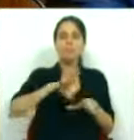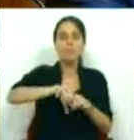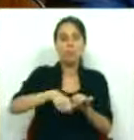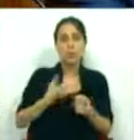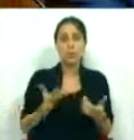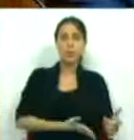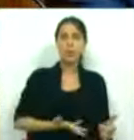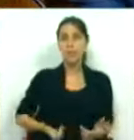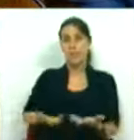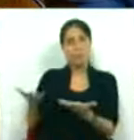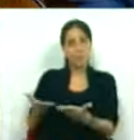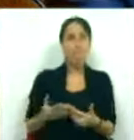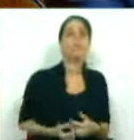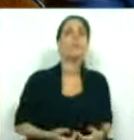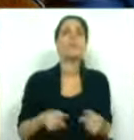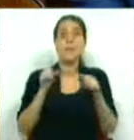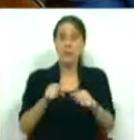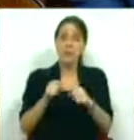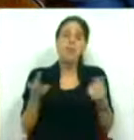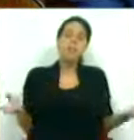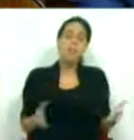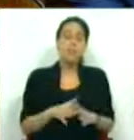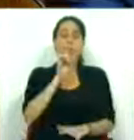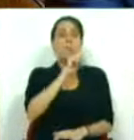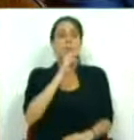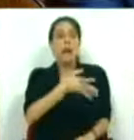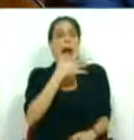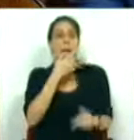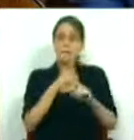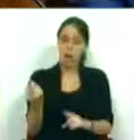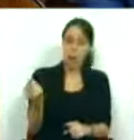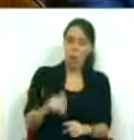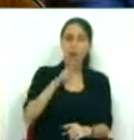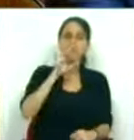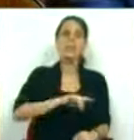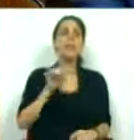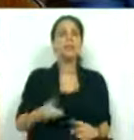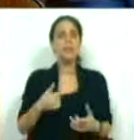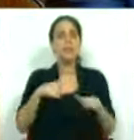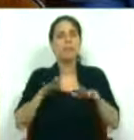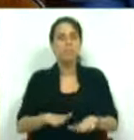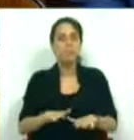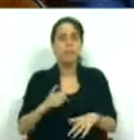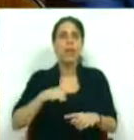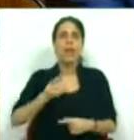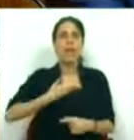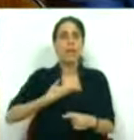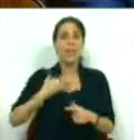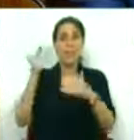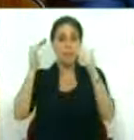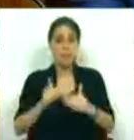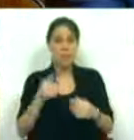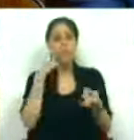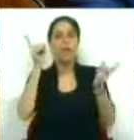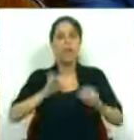flagelo do desemprego. E isso só é possível ocorrer quando tivermos estancado o nosso endividamento,